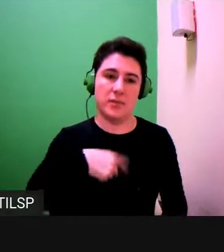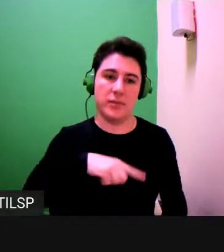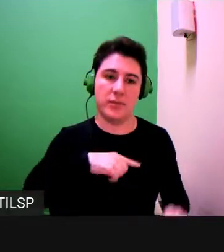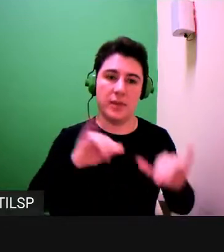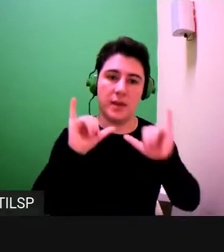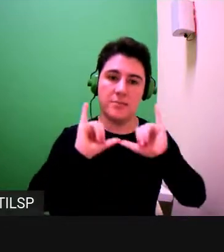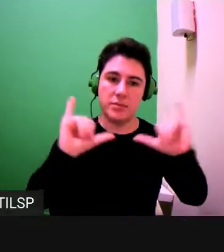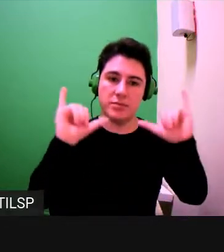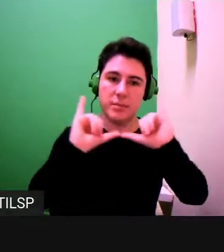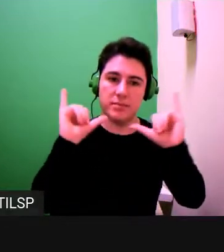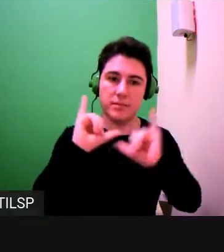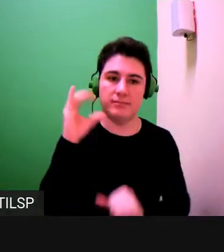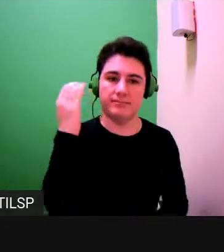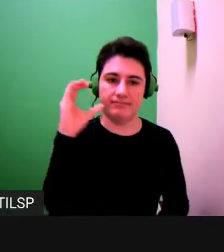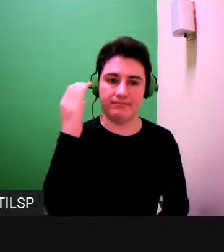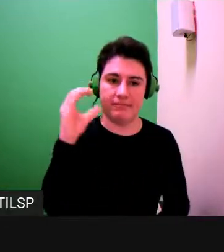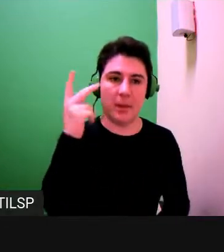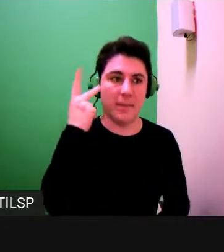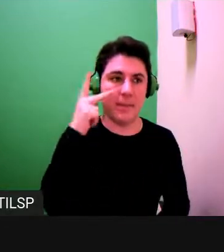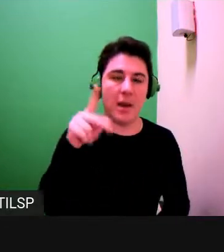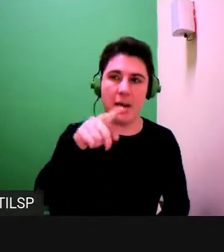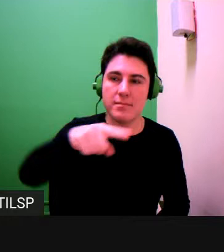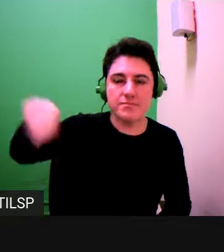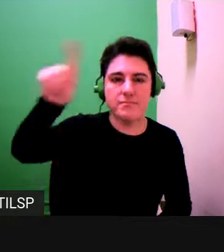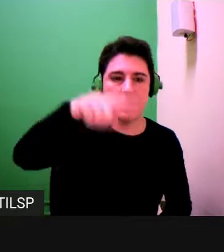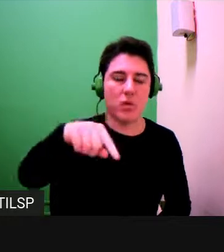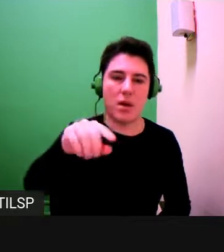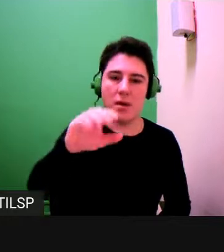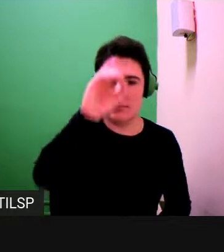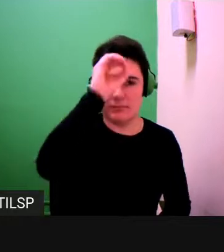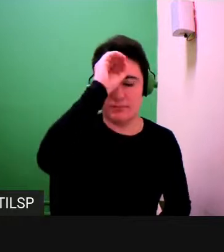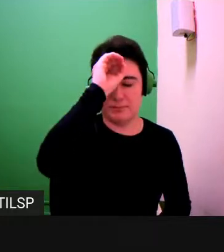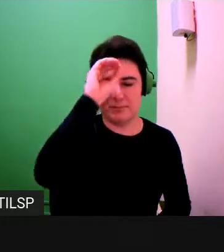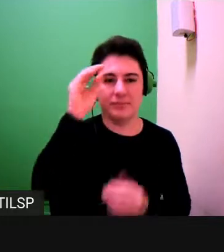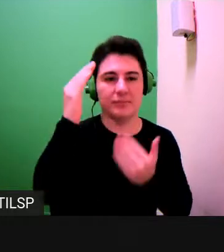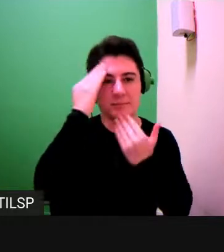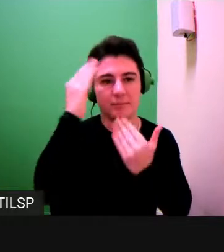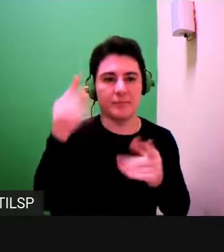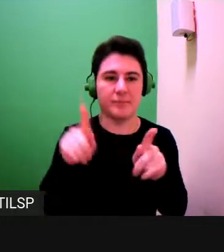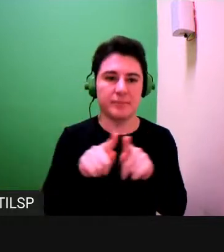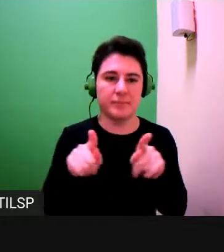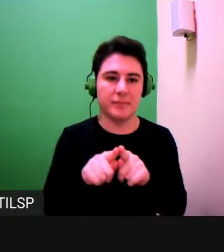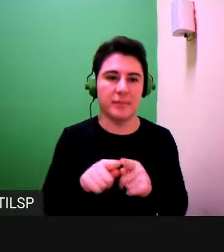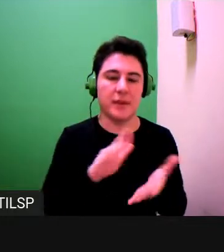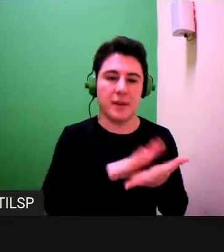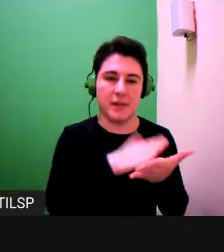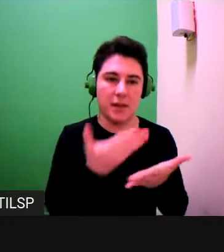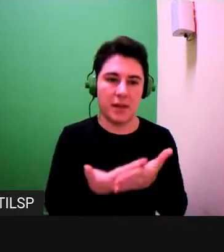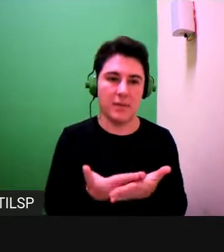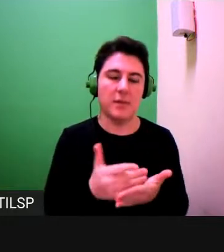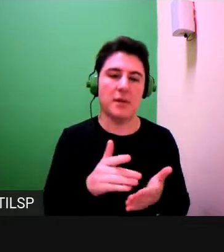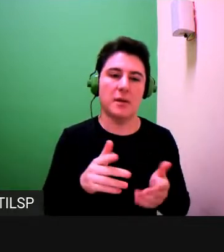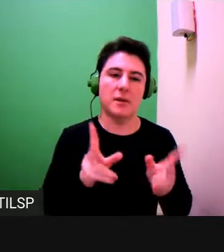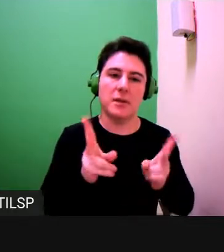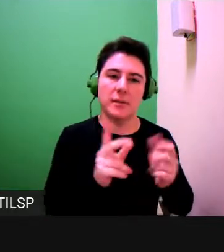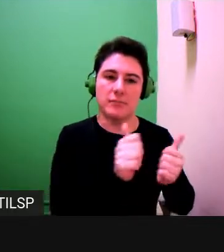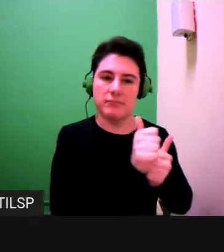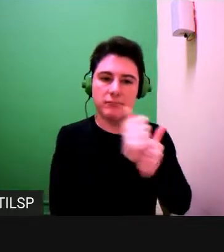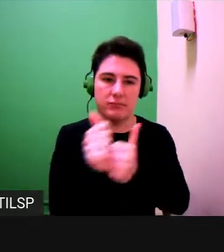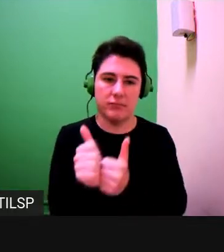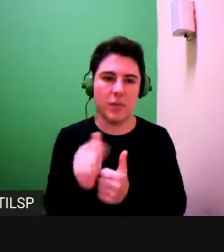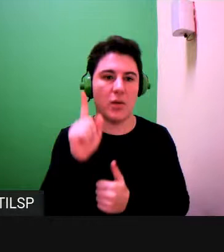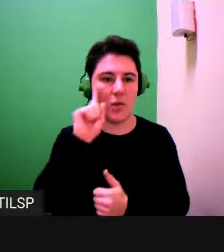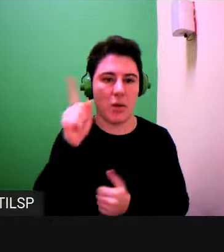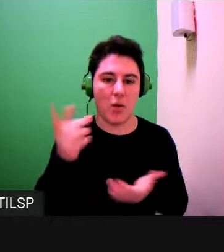científica para um público não especialista. Agradeço aos nossos intérpretes de livros, que nos acompanharão no dia de